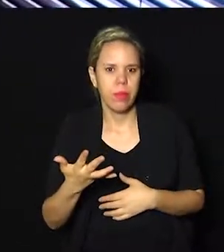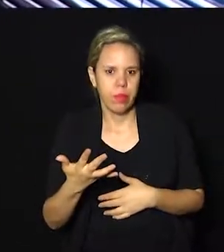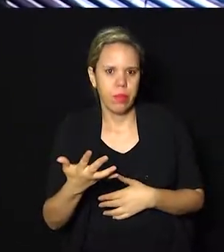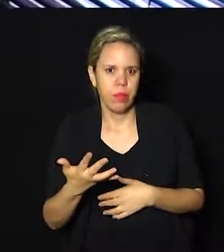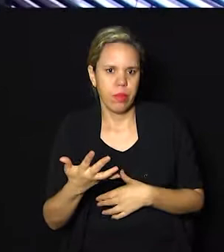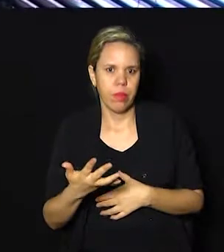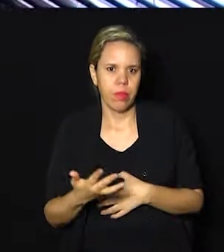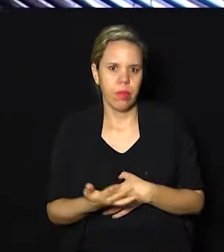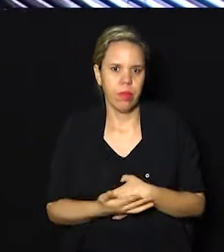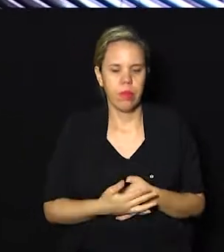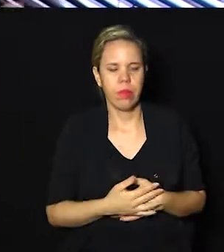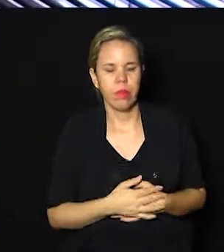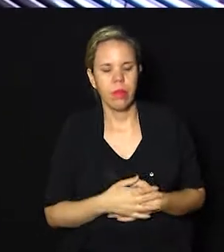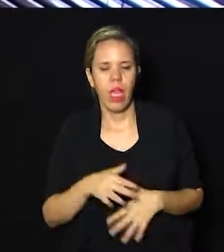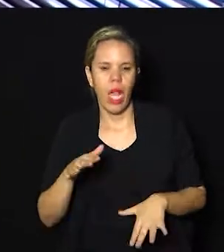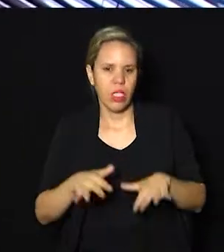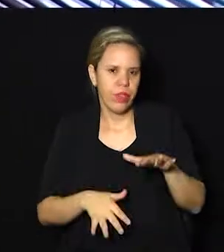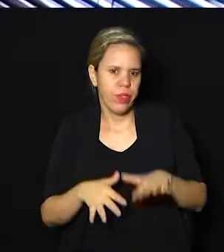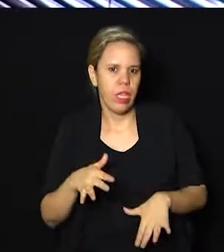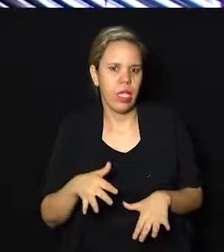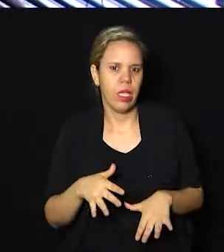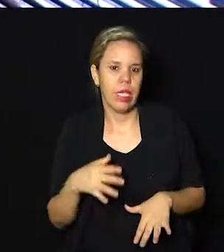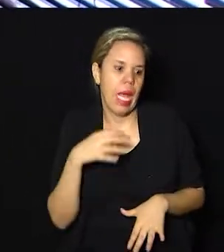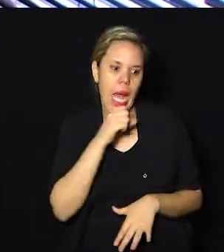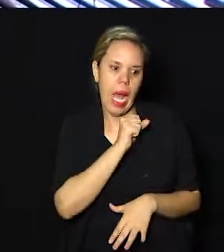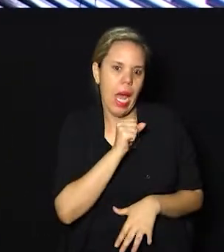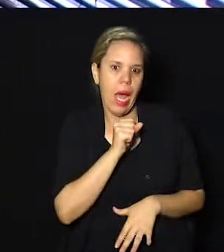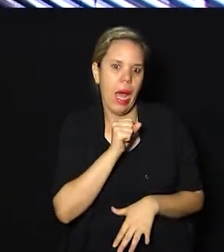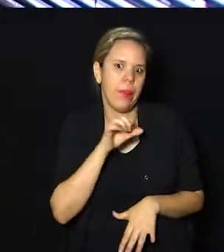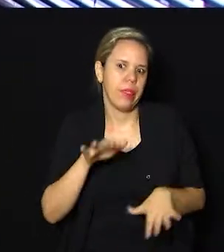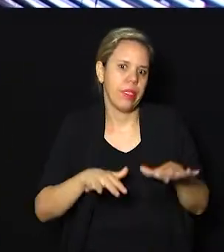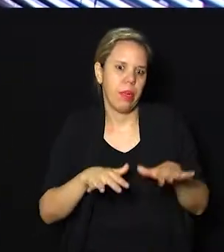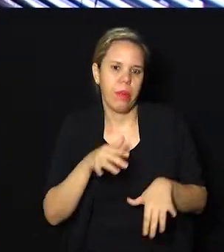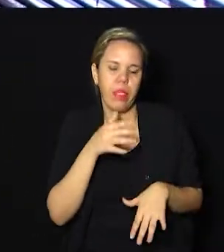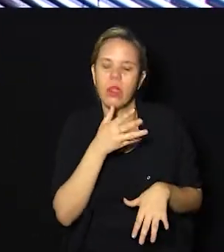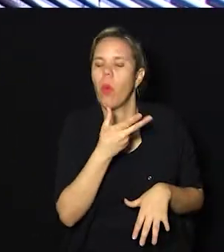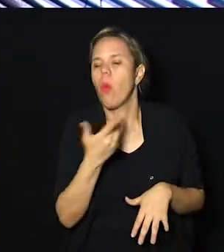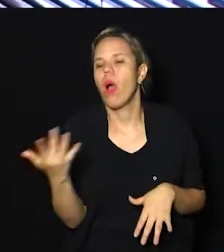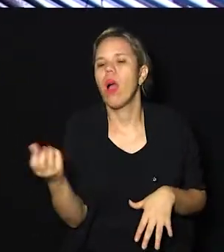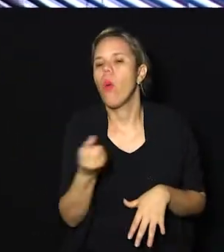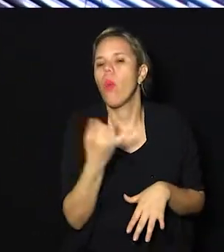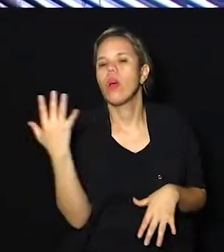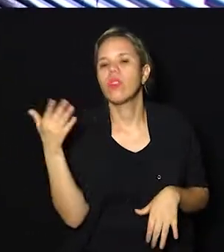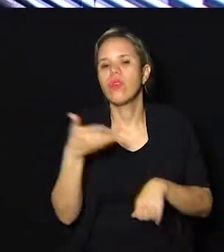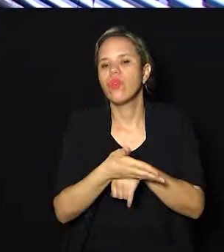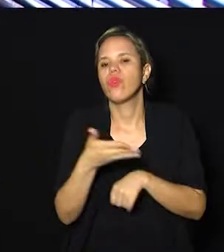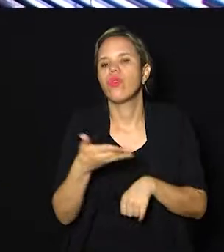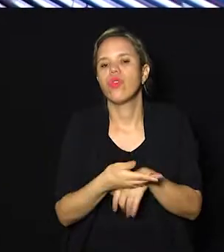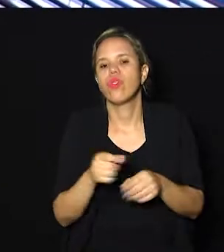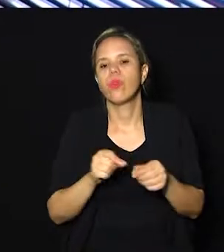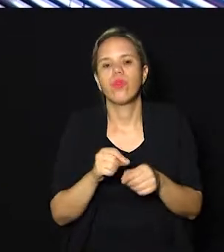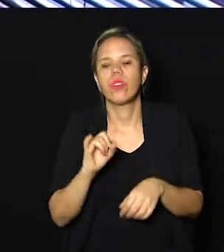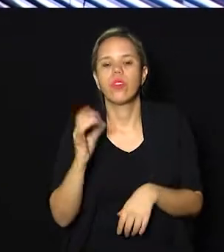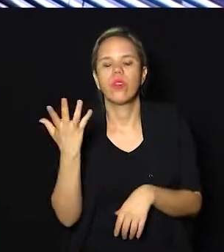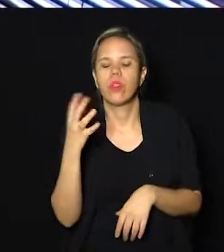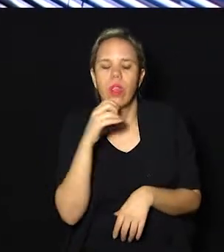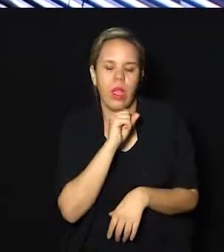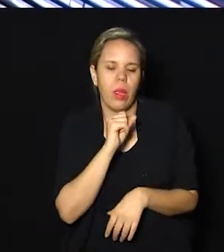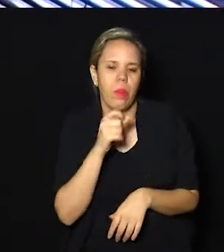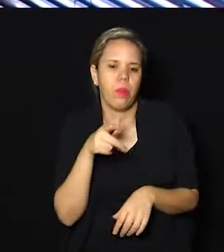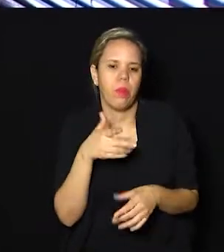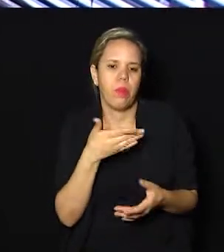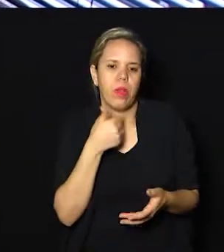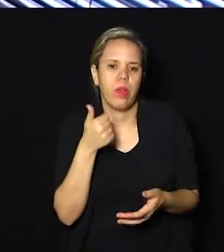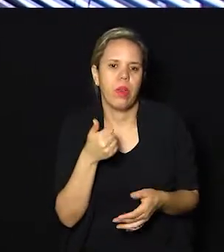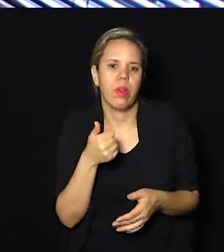resolve. Às vezes resolve imediato. Quantas sessões são necessárias se não for de imediato? Depende